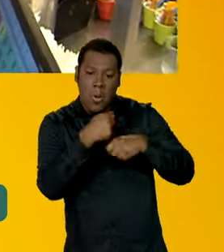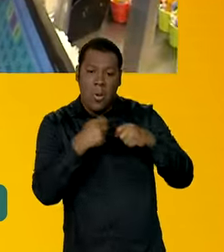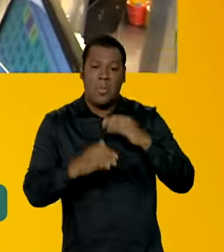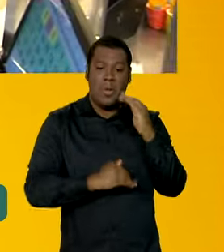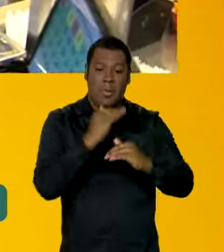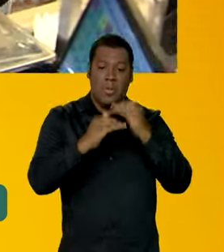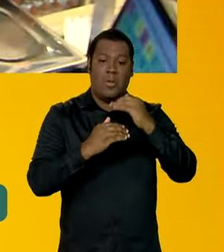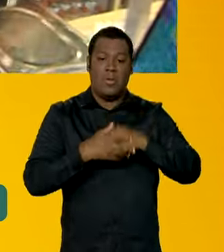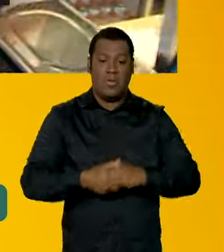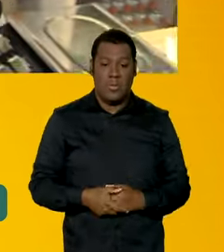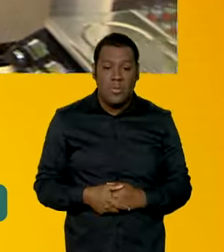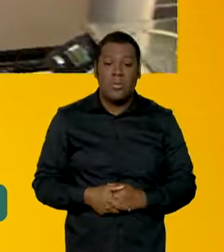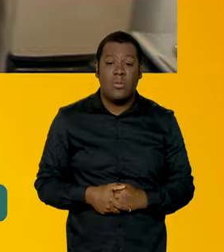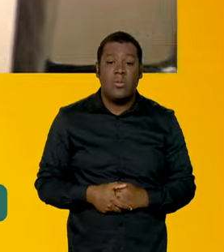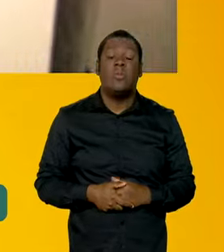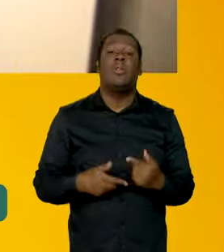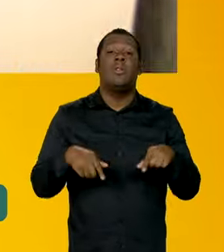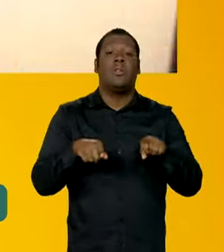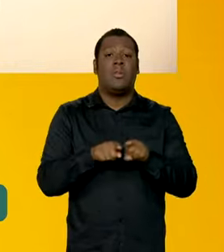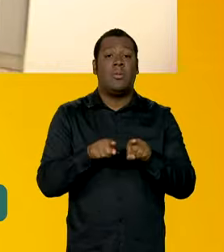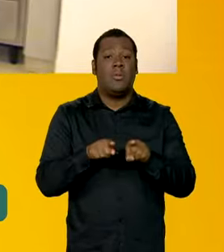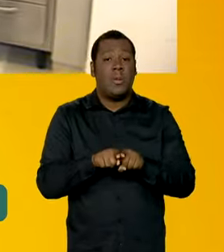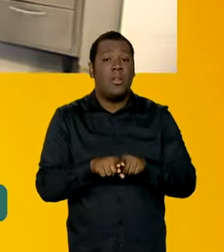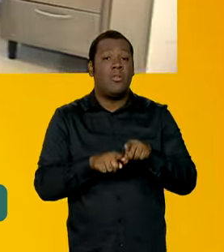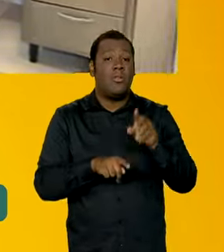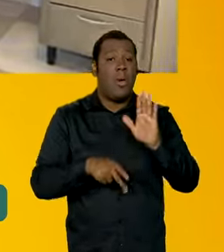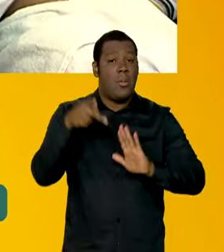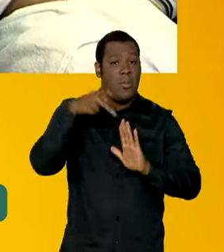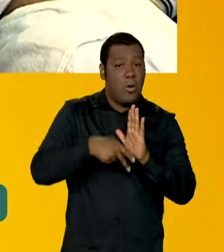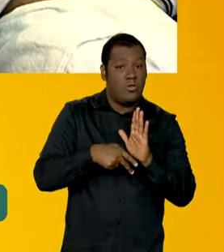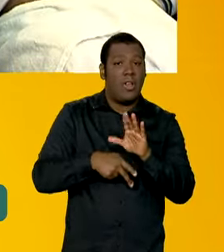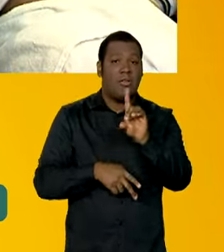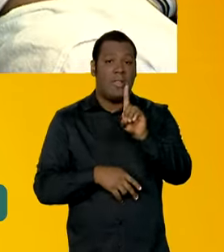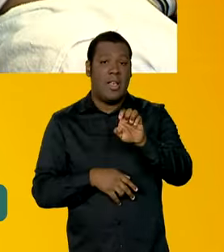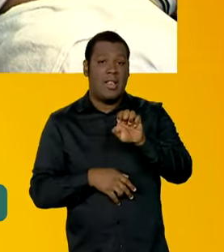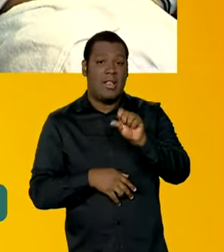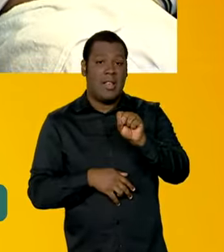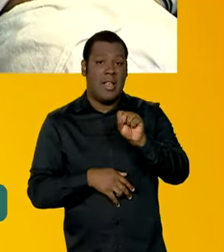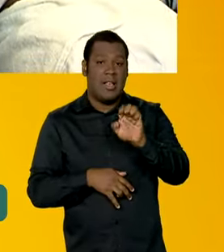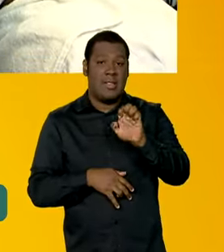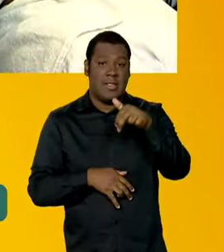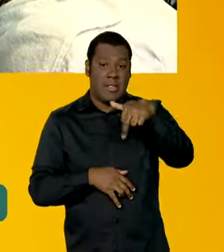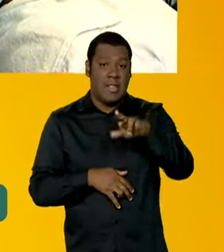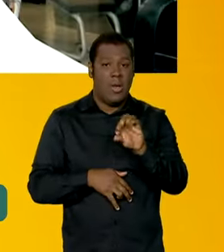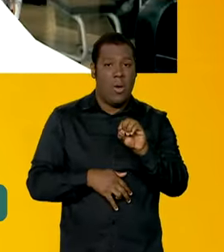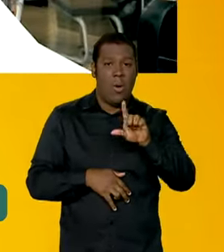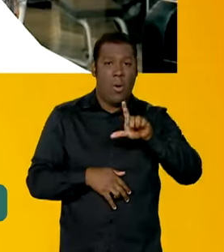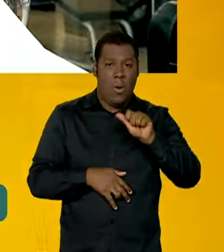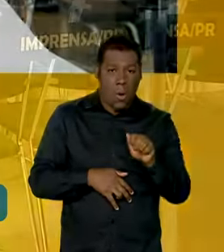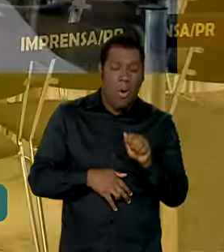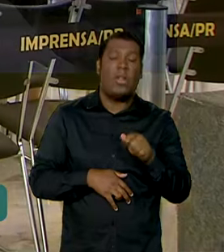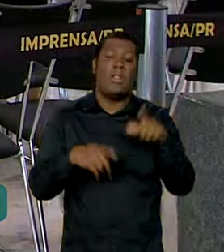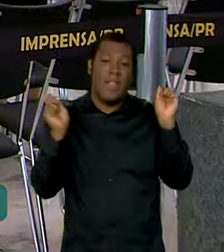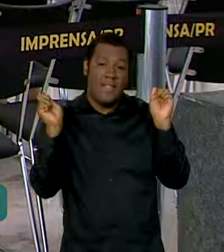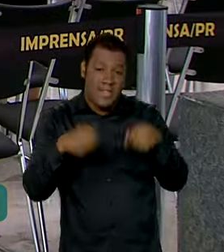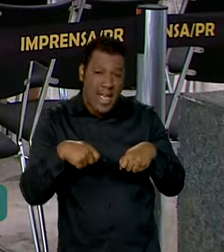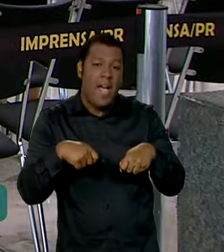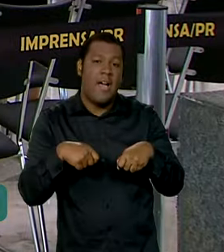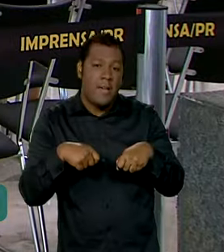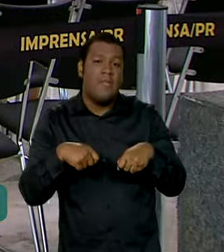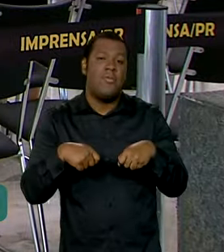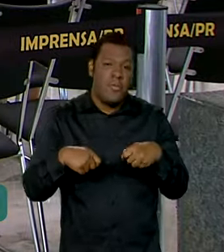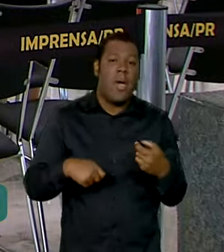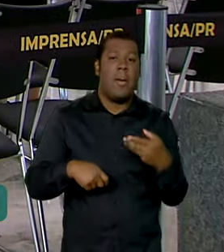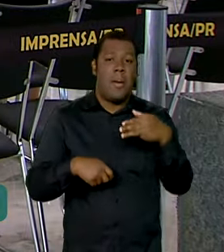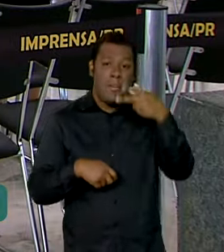também institui o Desenrola Pequenos Negócios, que vai permitir a renegociação de dívidas de MEIs e pequenas empresas